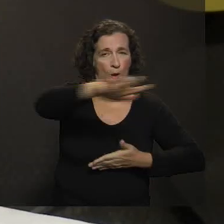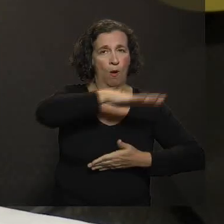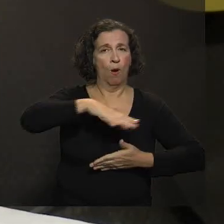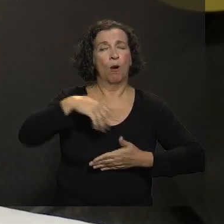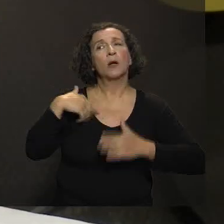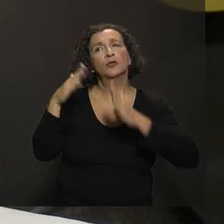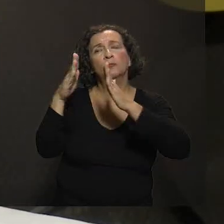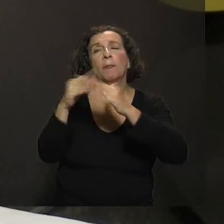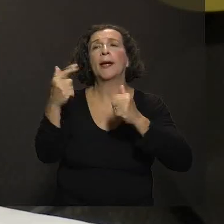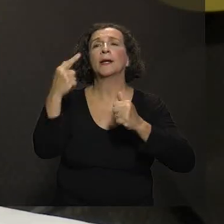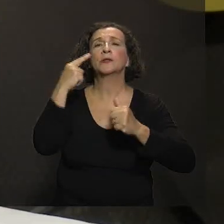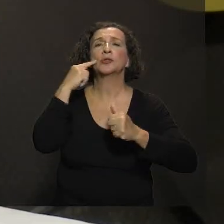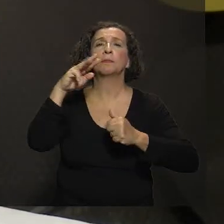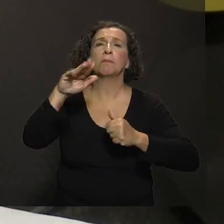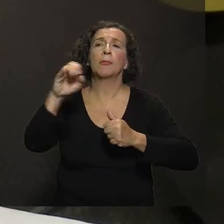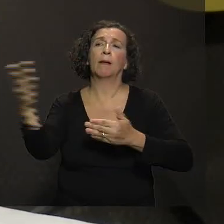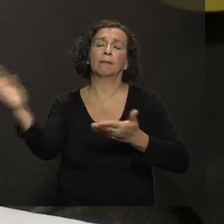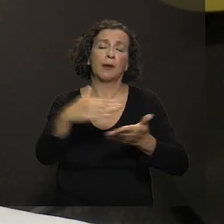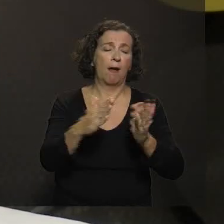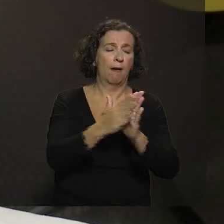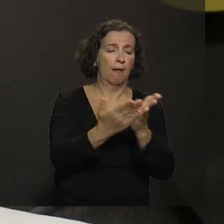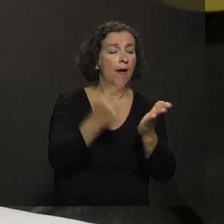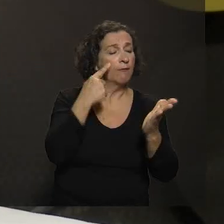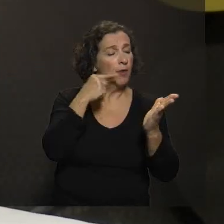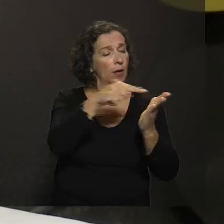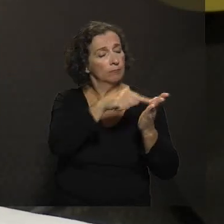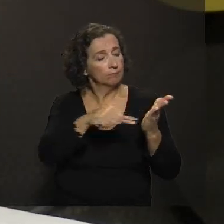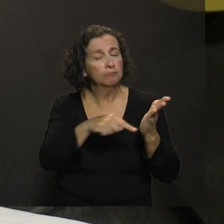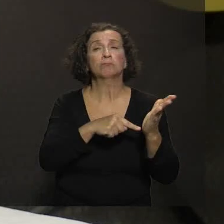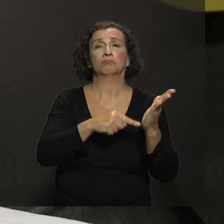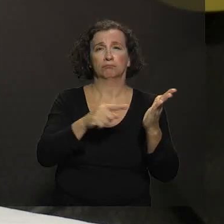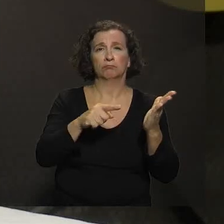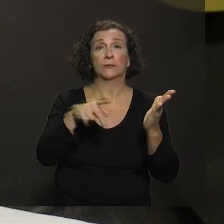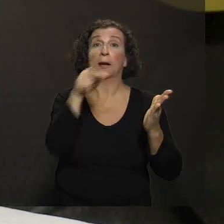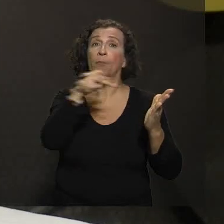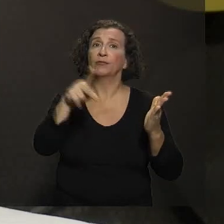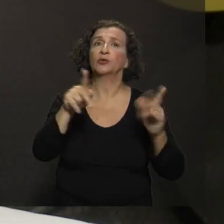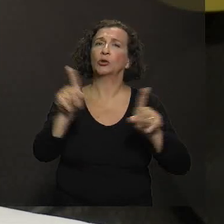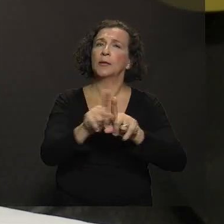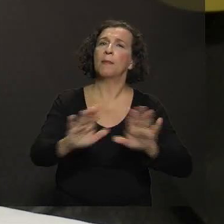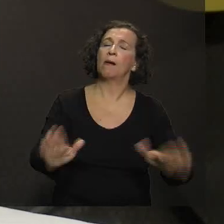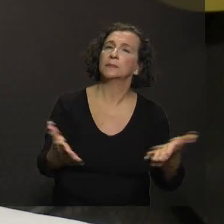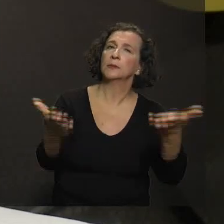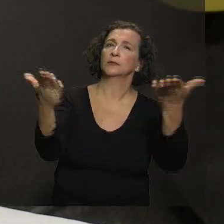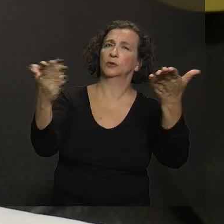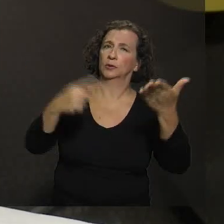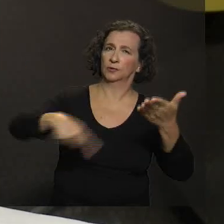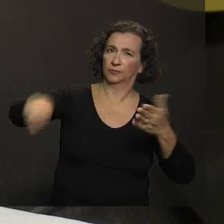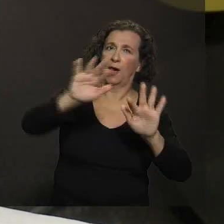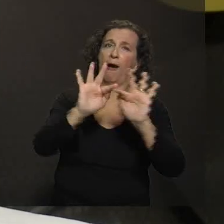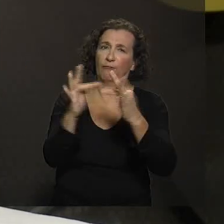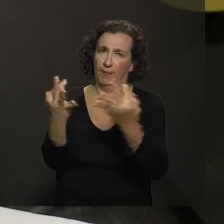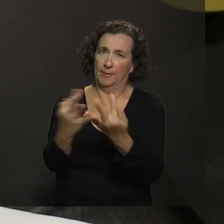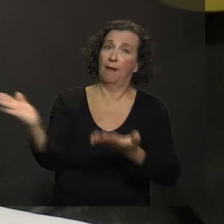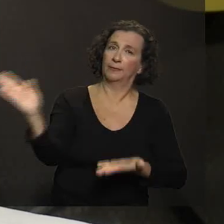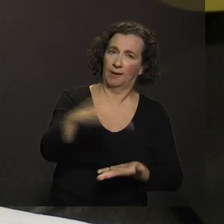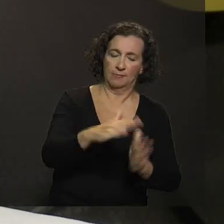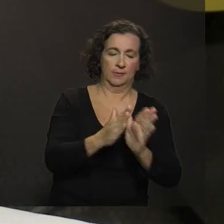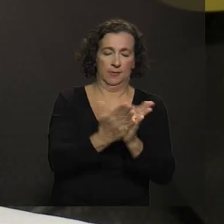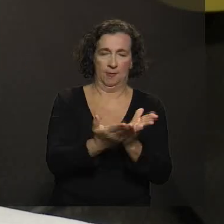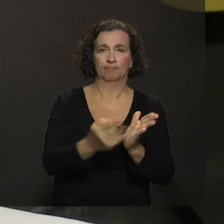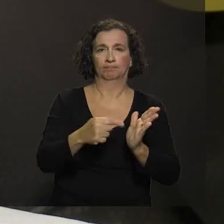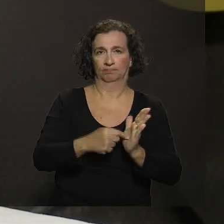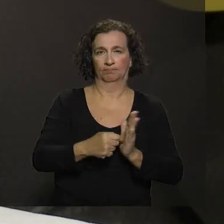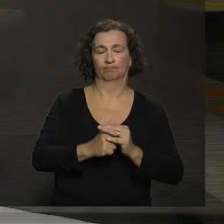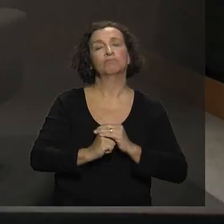casa, a gente pede que haja verificação de caderneta, que as professoras incentivem as mães a trazerem a caderneta, com certeza.